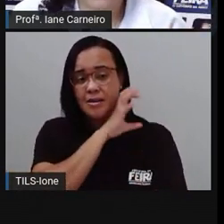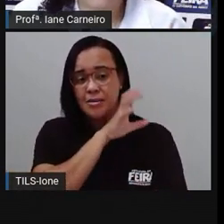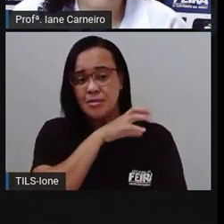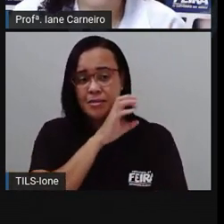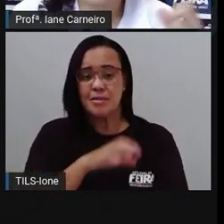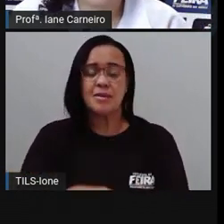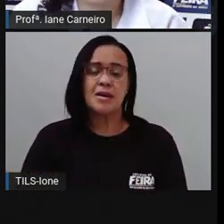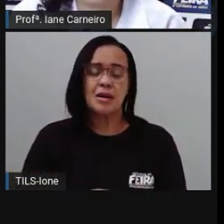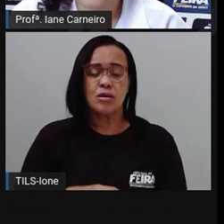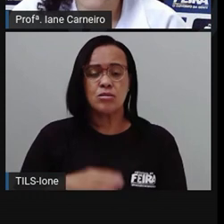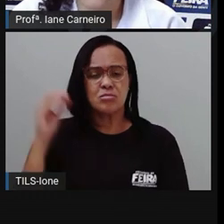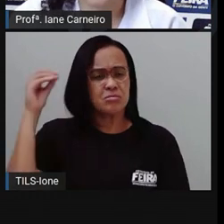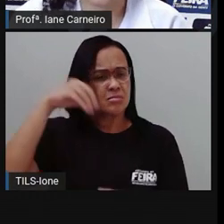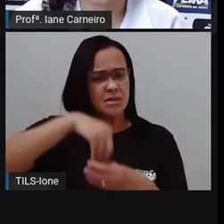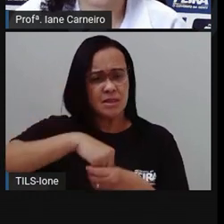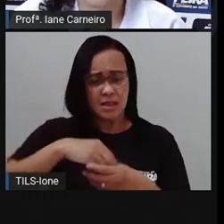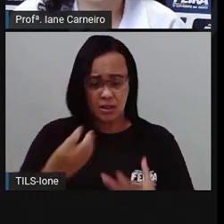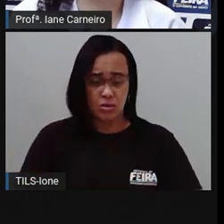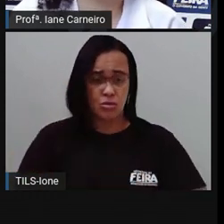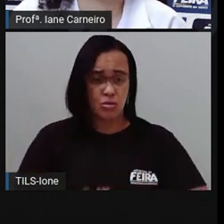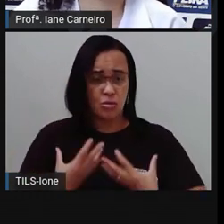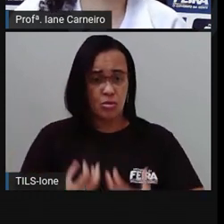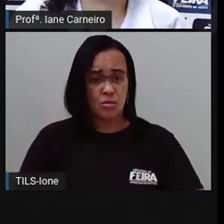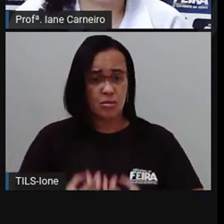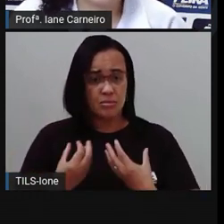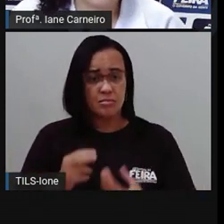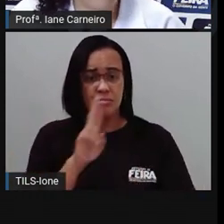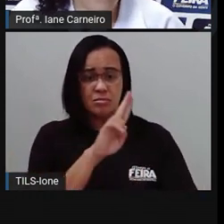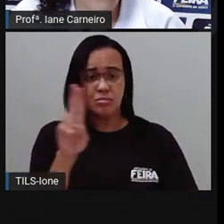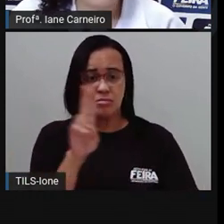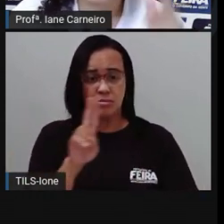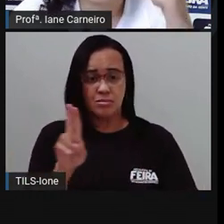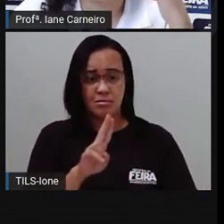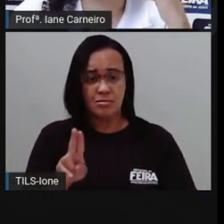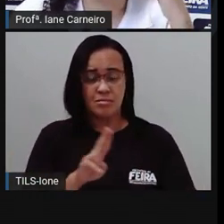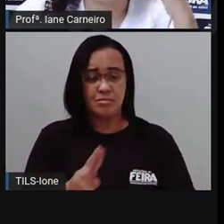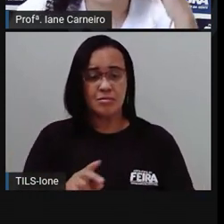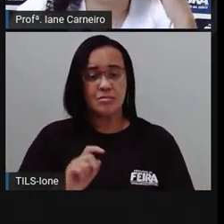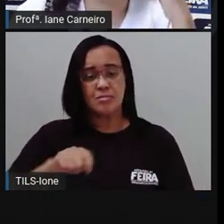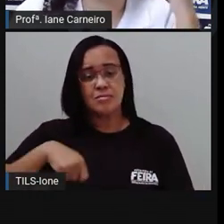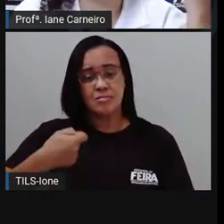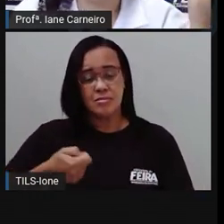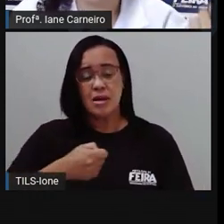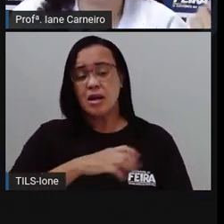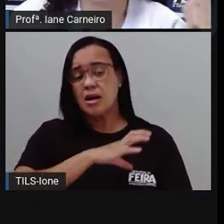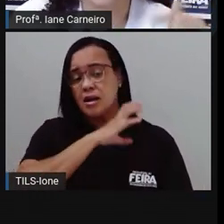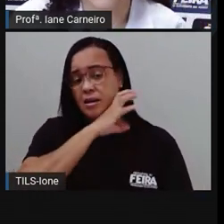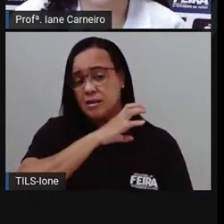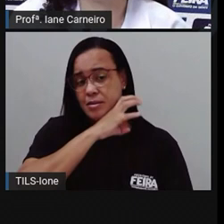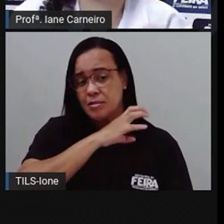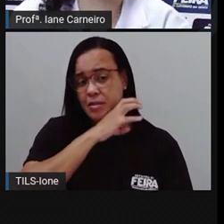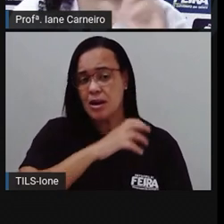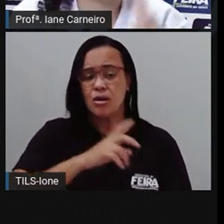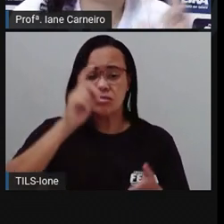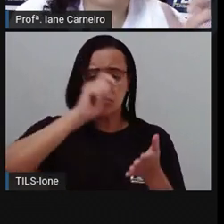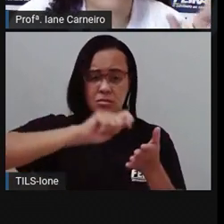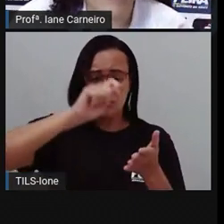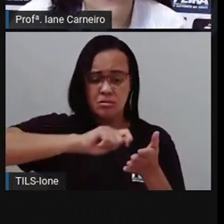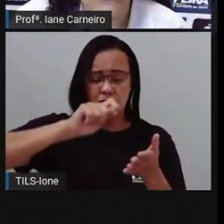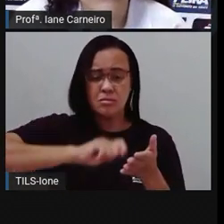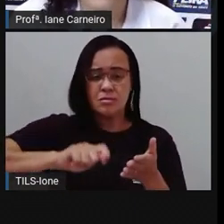para a gente refletir sobre essa escrita, tá joia? Então aqui está o animal e aí a gente lembra, como é que escreve o nome